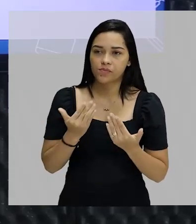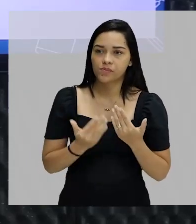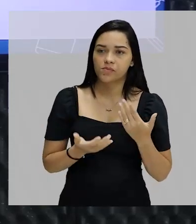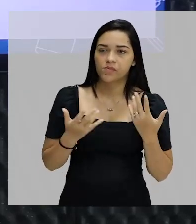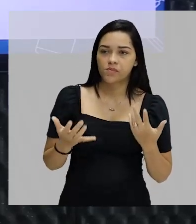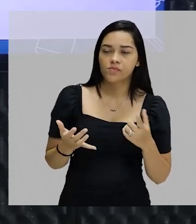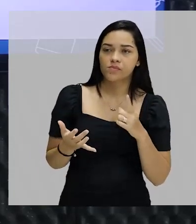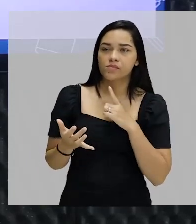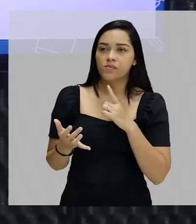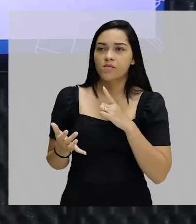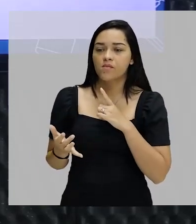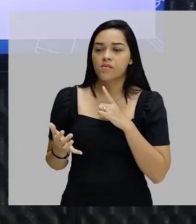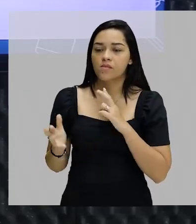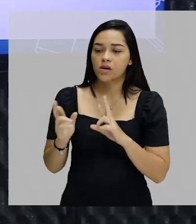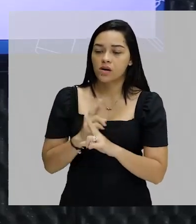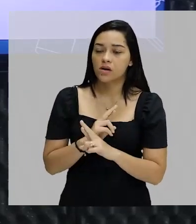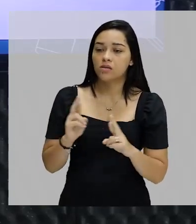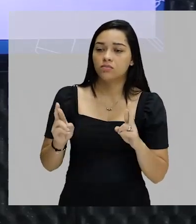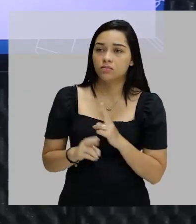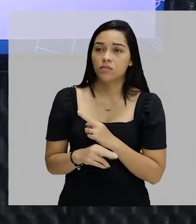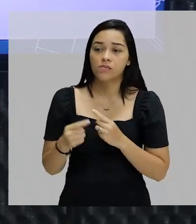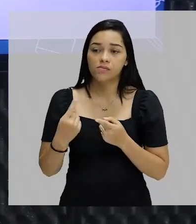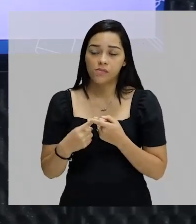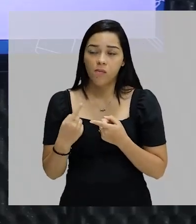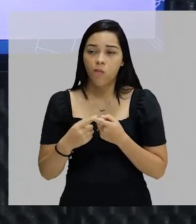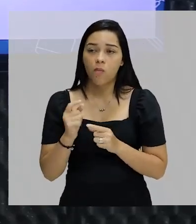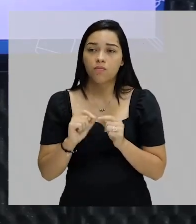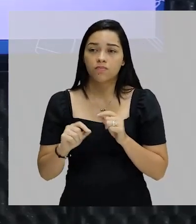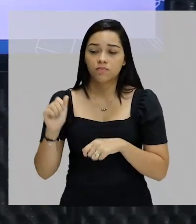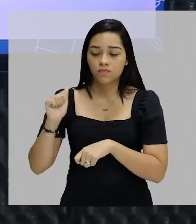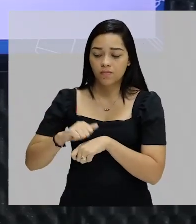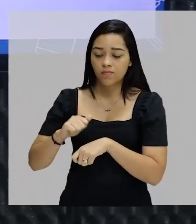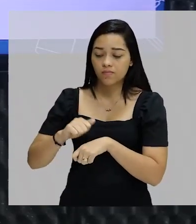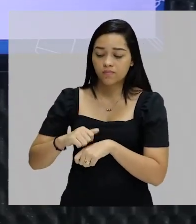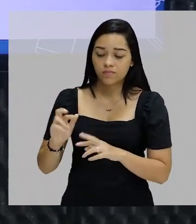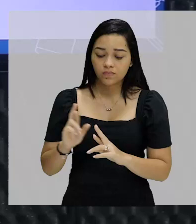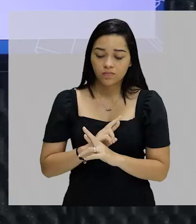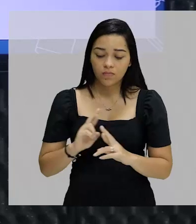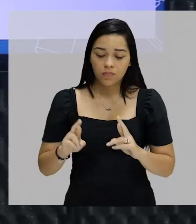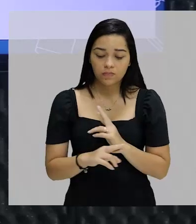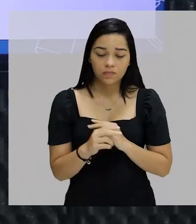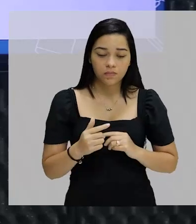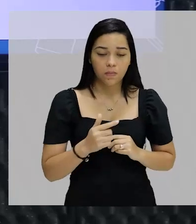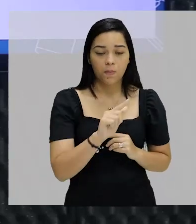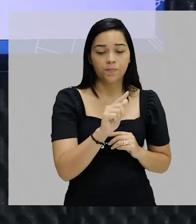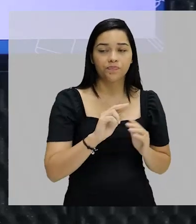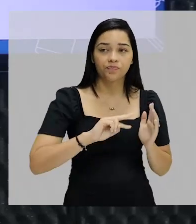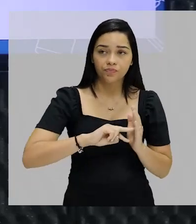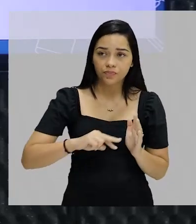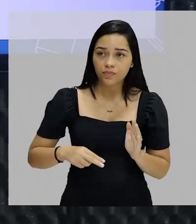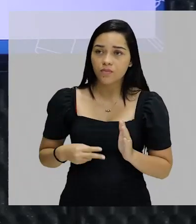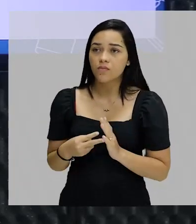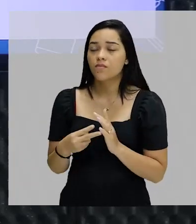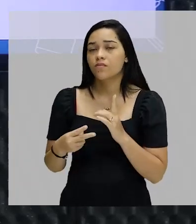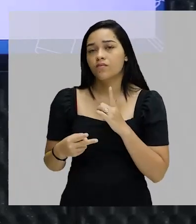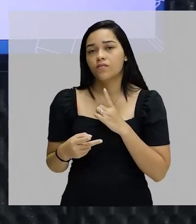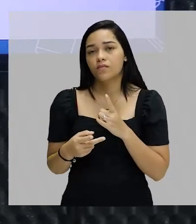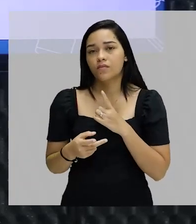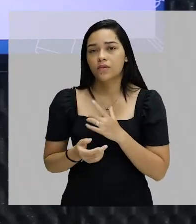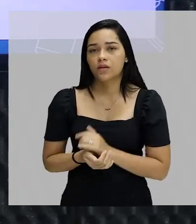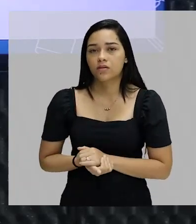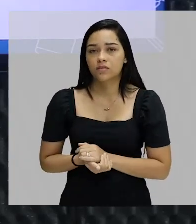você estabelece uma relativização. Porque vai ser um pobre em relação ao outro. Em relação significa relativamente.